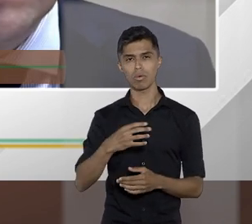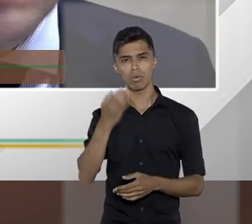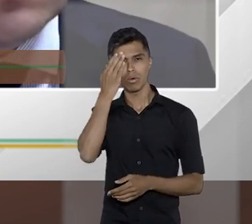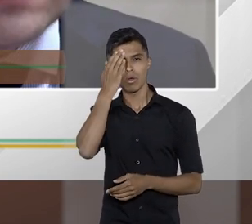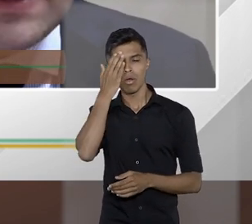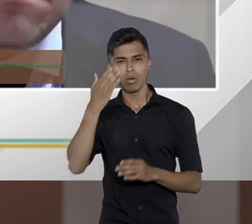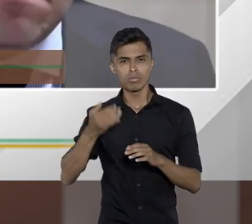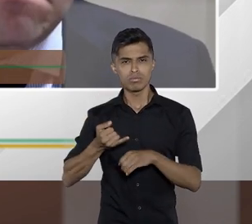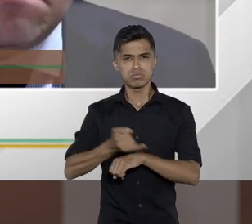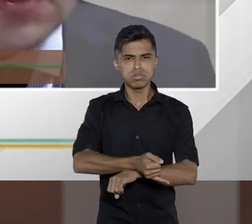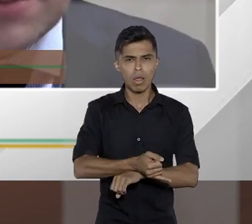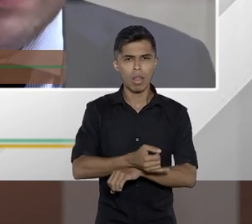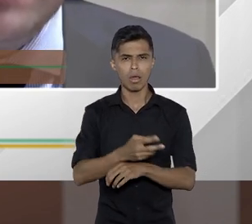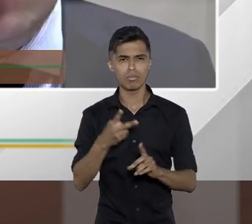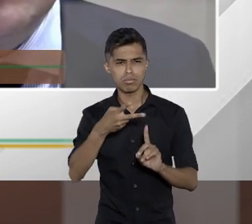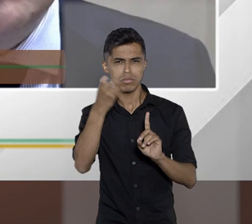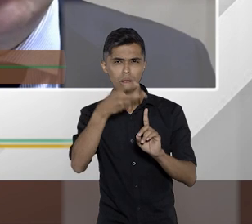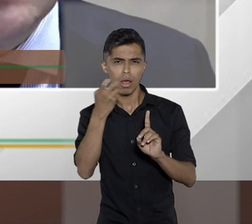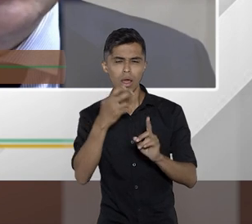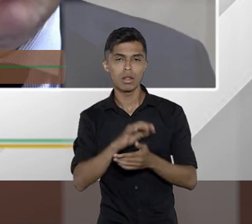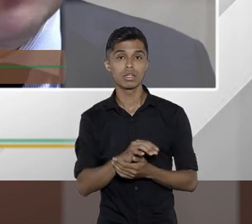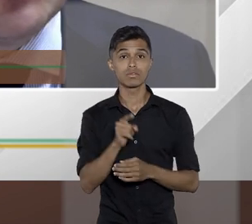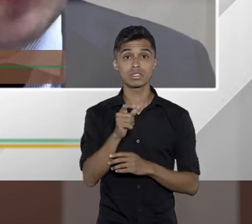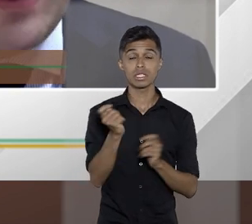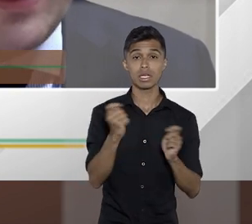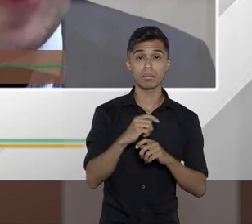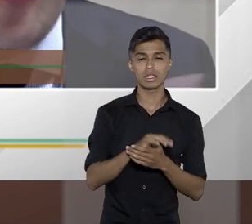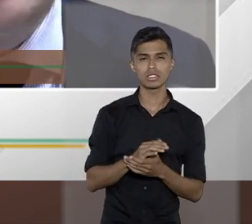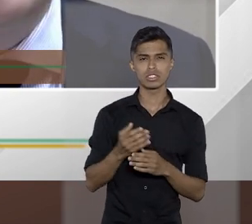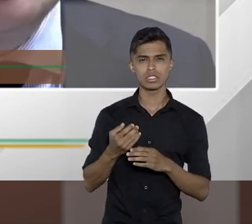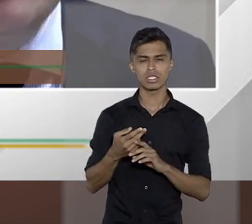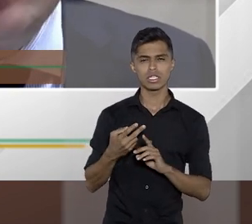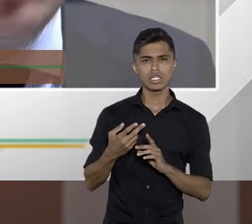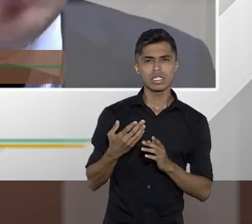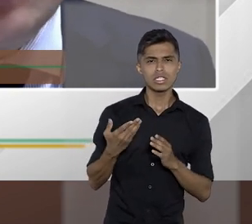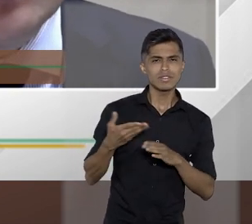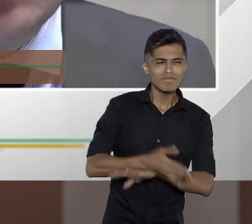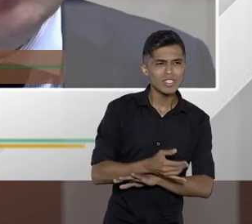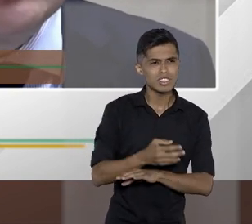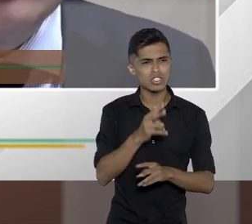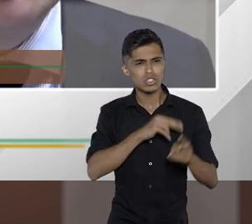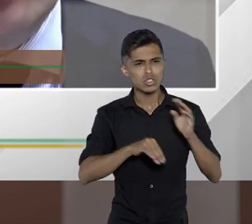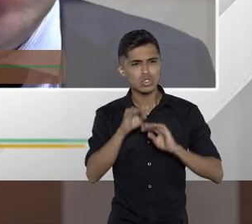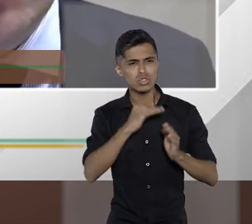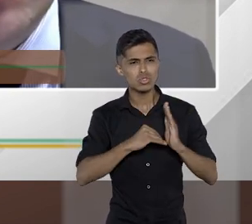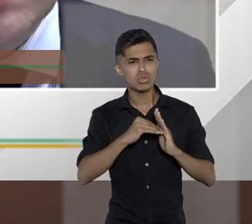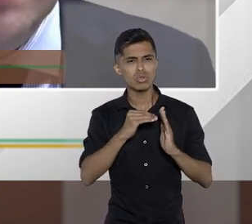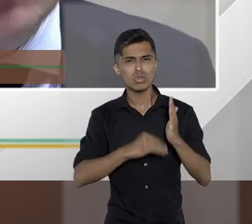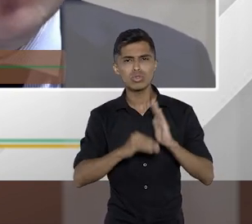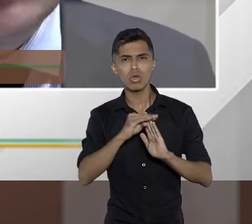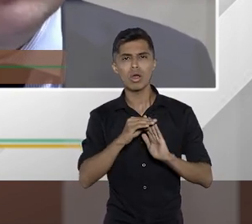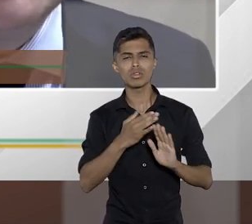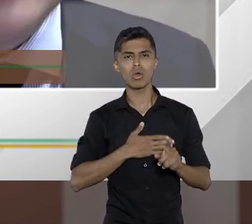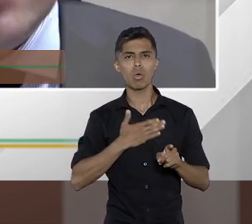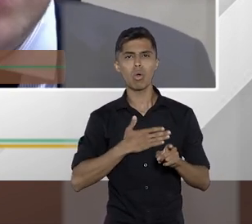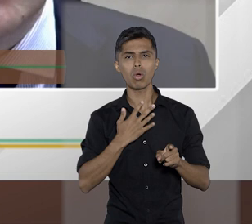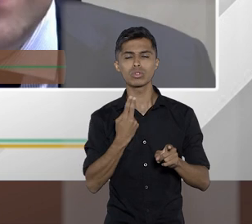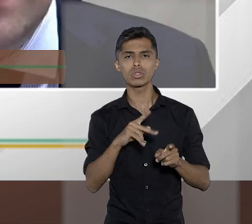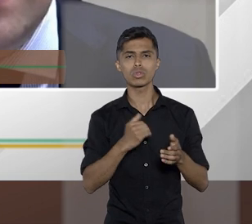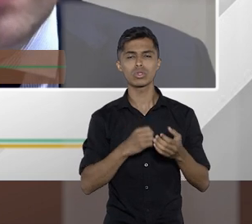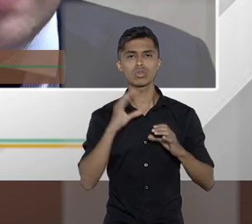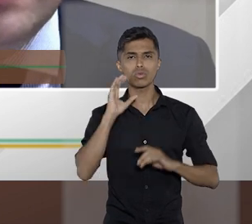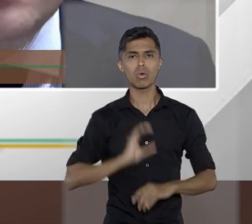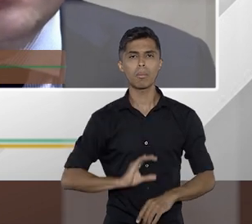você consegue praticamente ou destruir essa pessoa ou descobrir todos os seus gostos e todos os seus